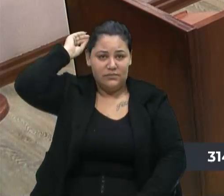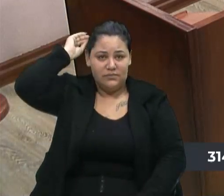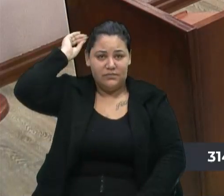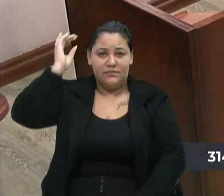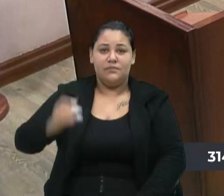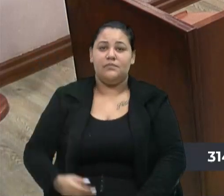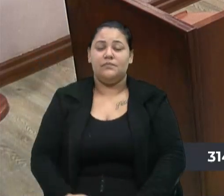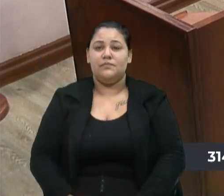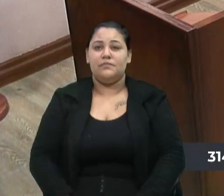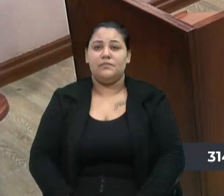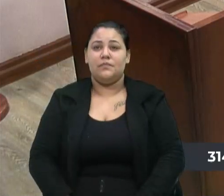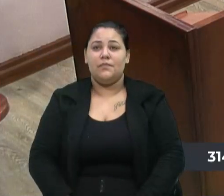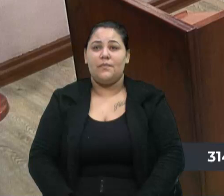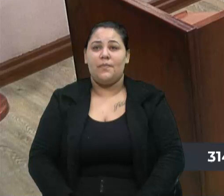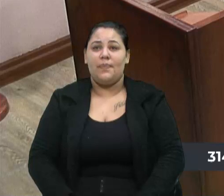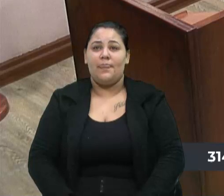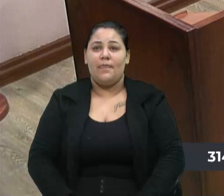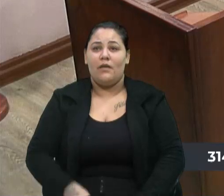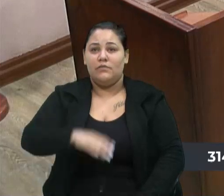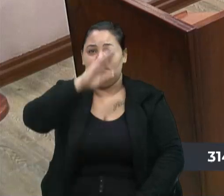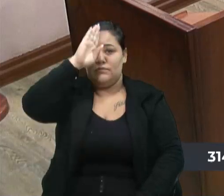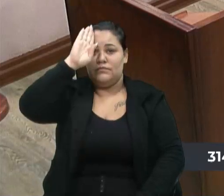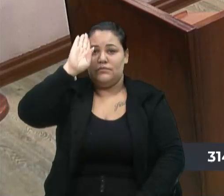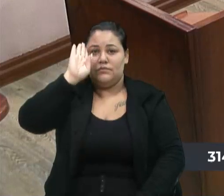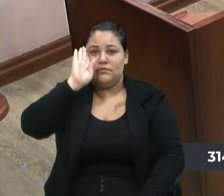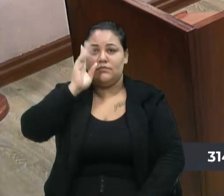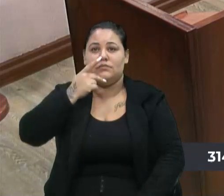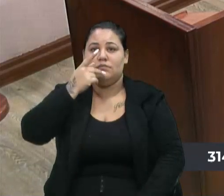Para declarar o voto, vereador Adriano Bressan.